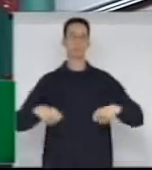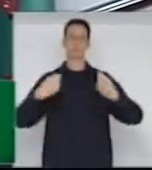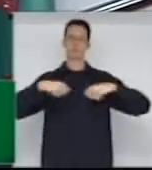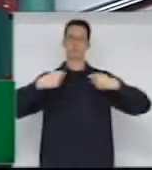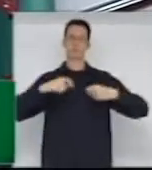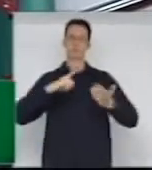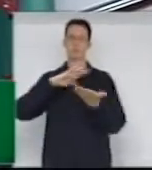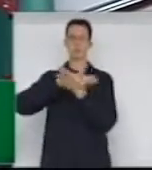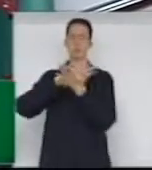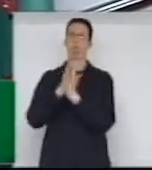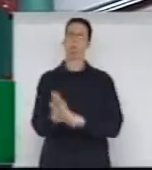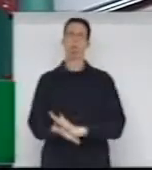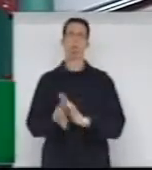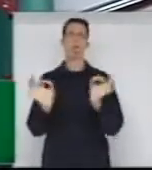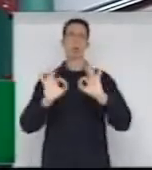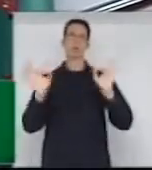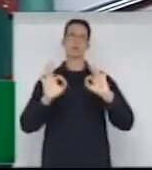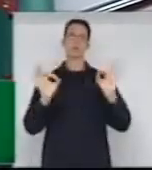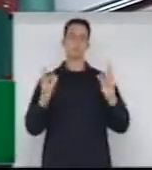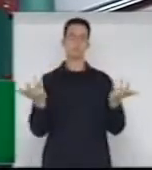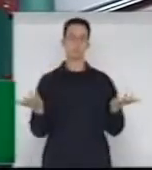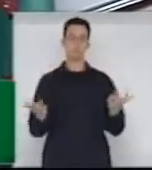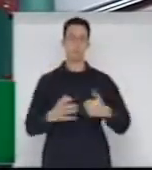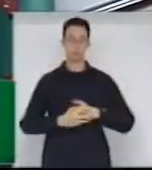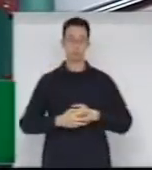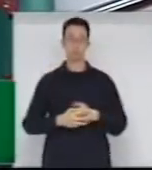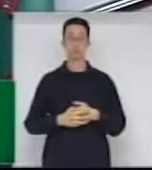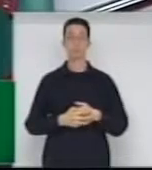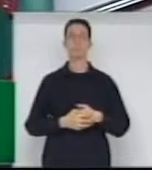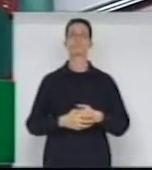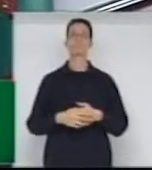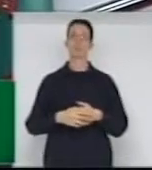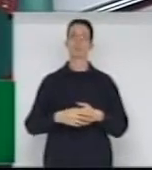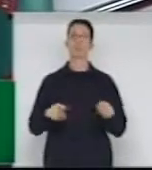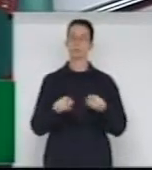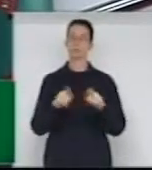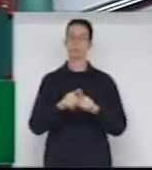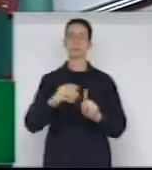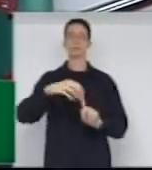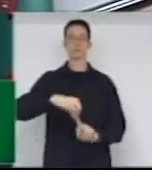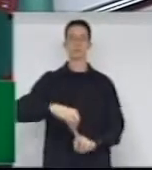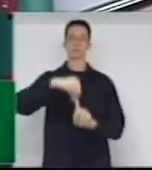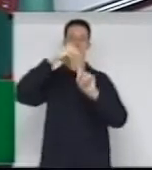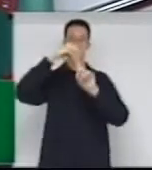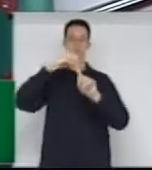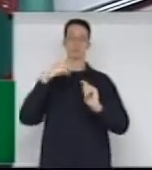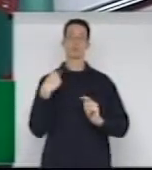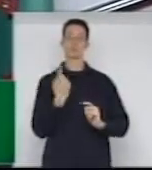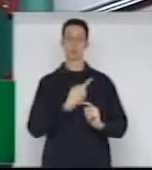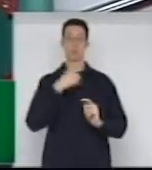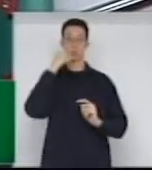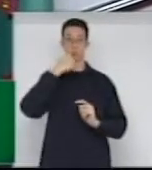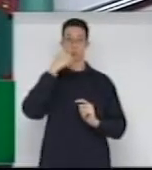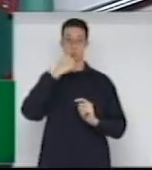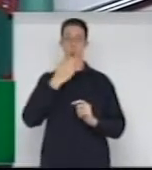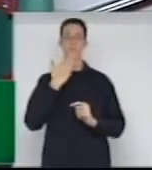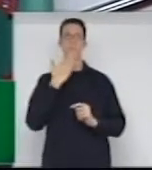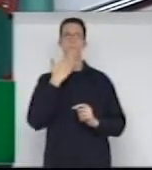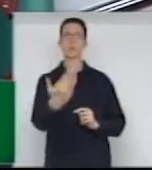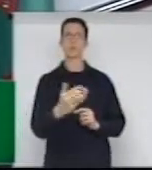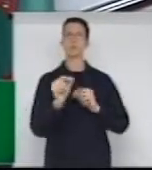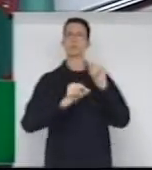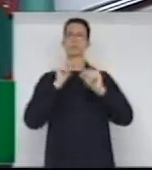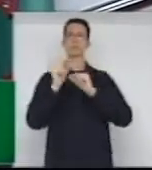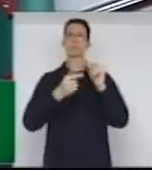discriminar qualquer uma das vagas. Vale ressaltar que o que solicitamos não acarretará